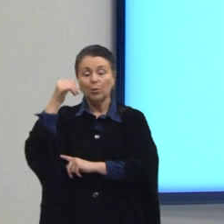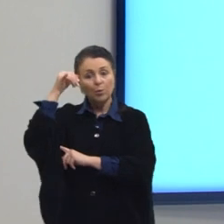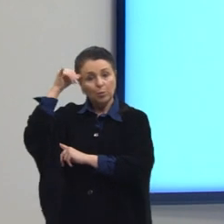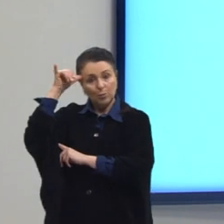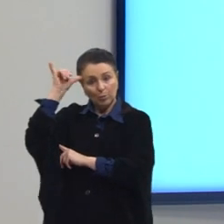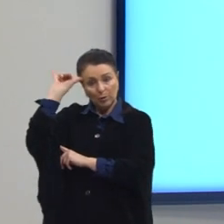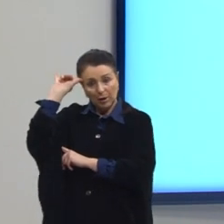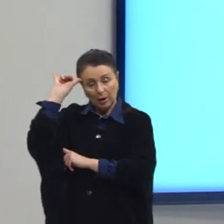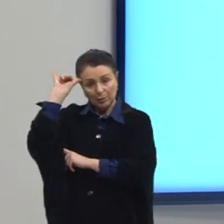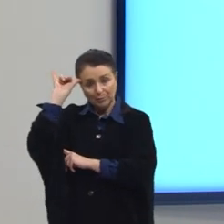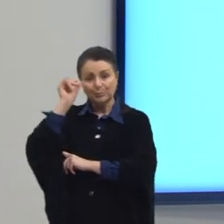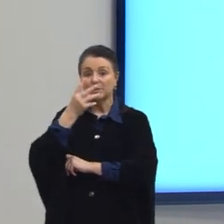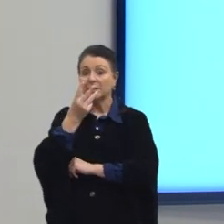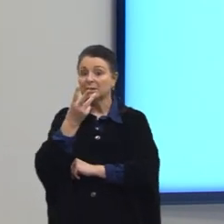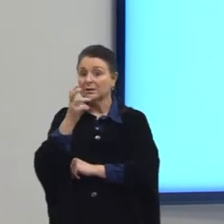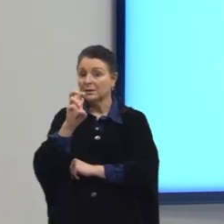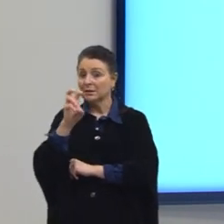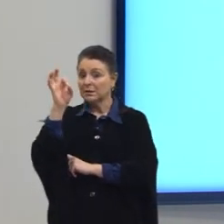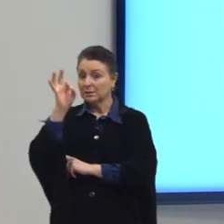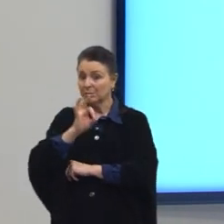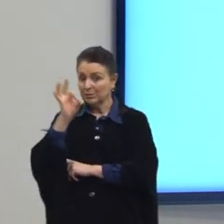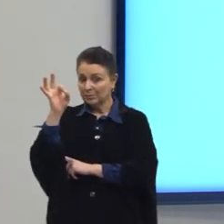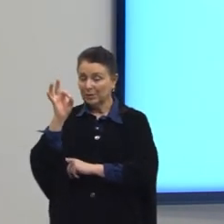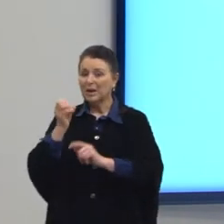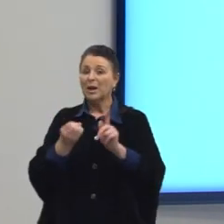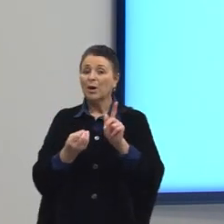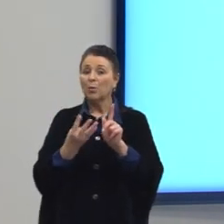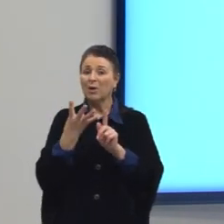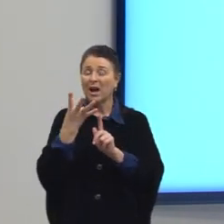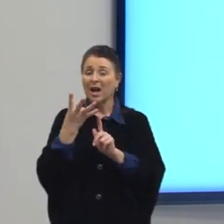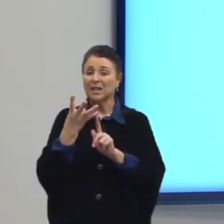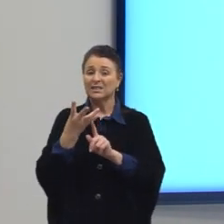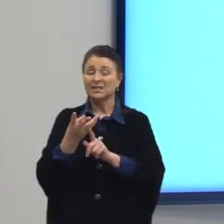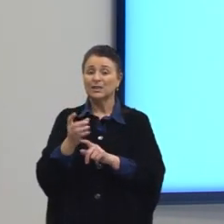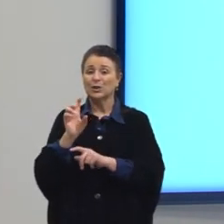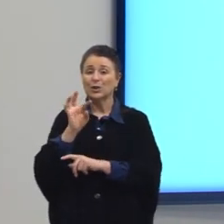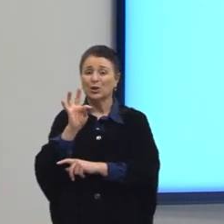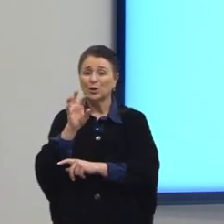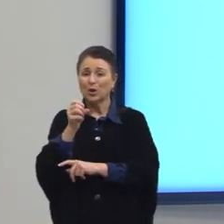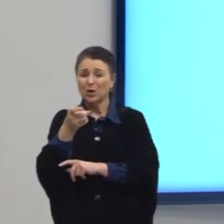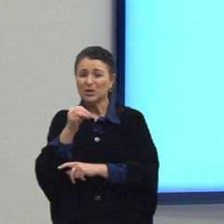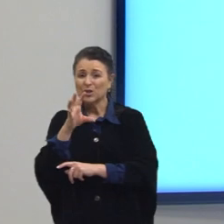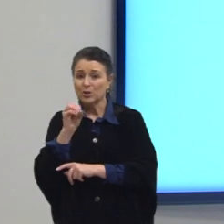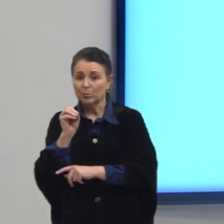35%, né? Metano, um gás tóxico emitido aí pelo gado.